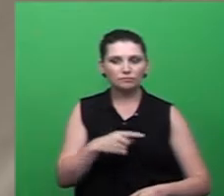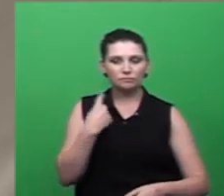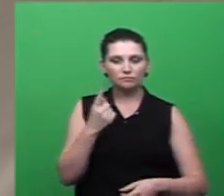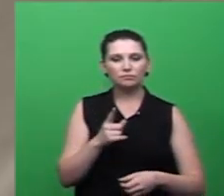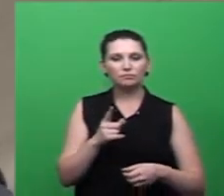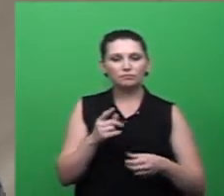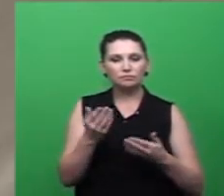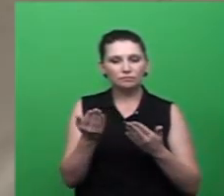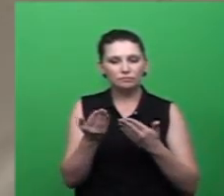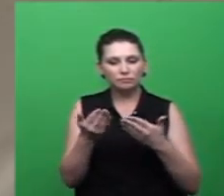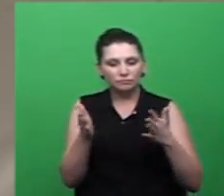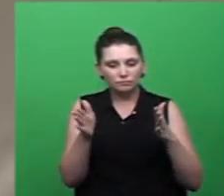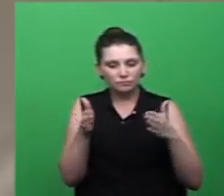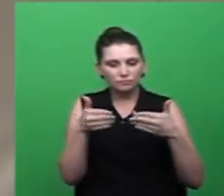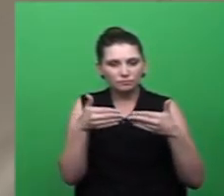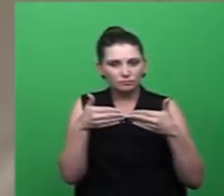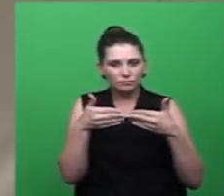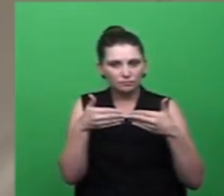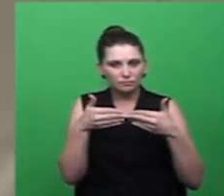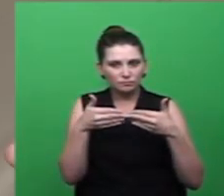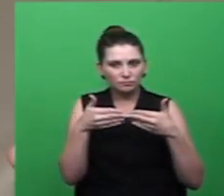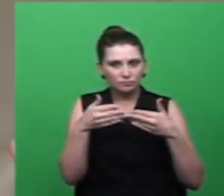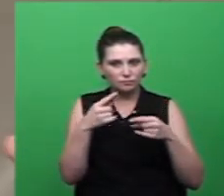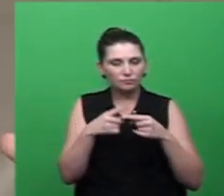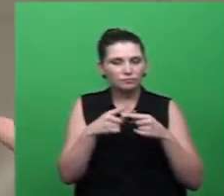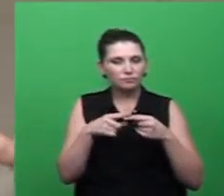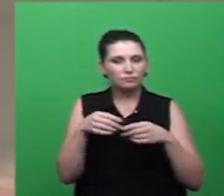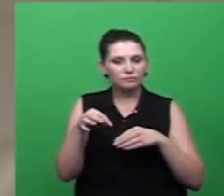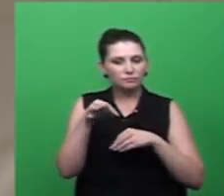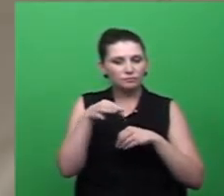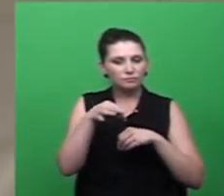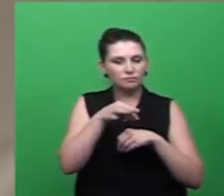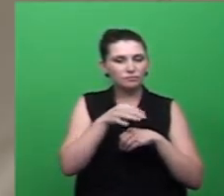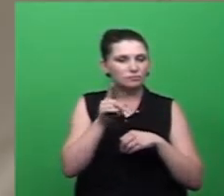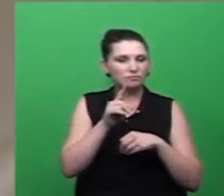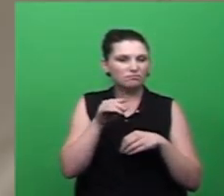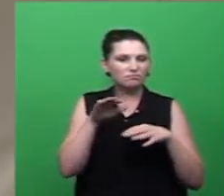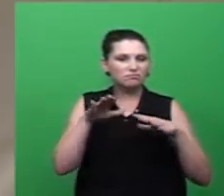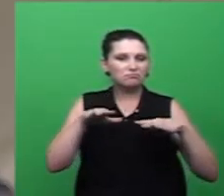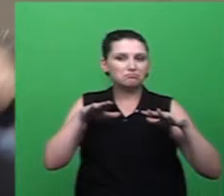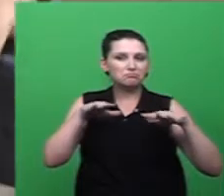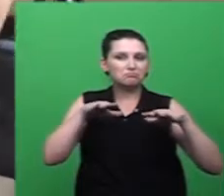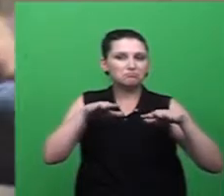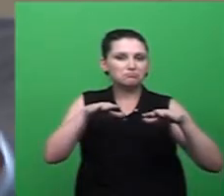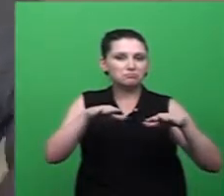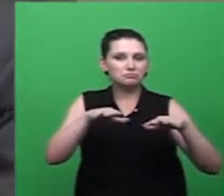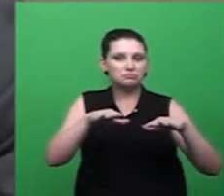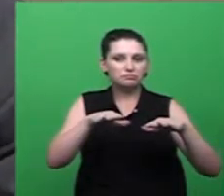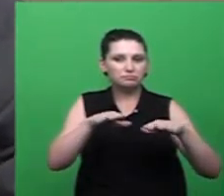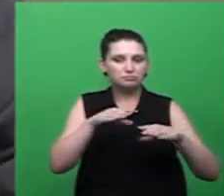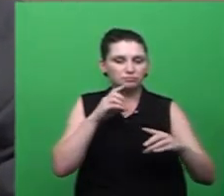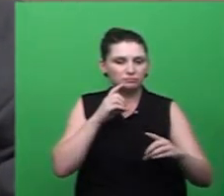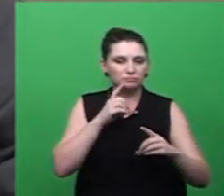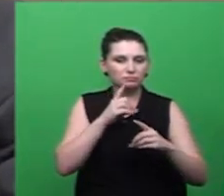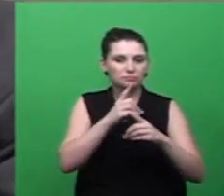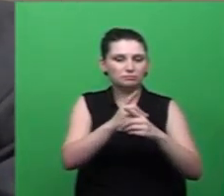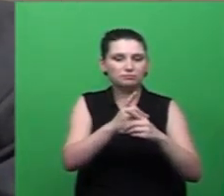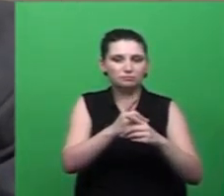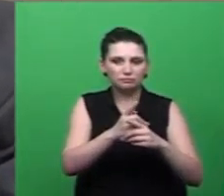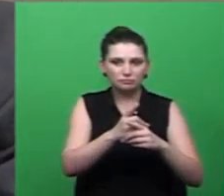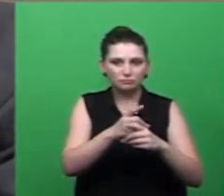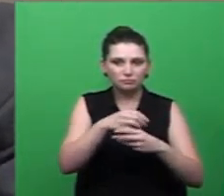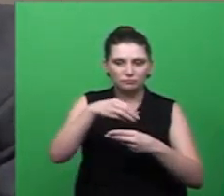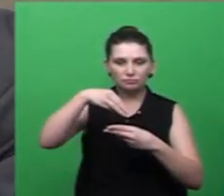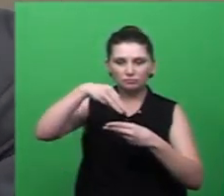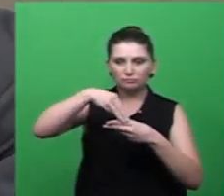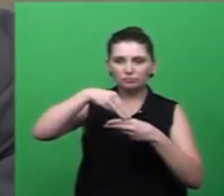entradas, porque o mosquito não voa, basicamente, direto para o centro, do município,